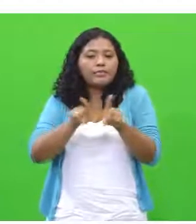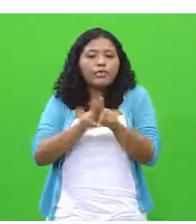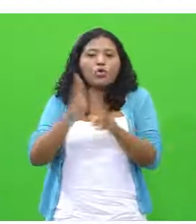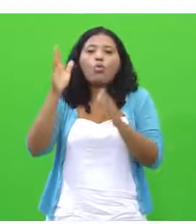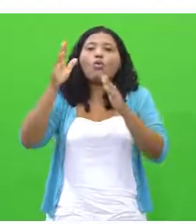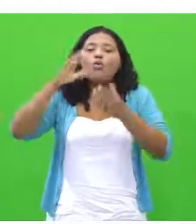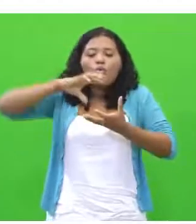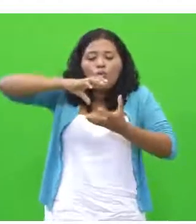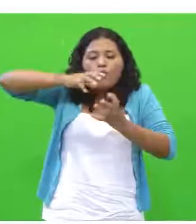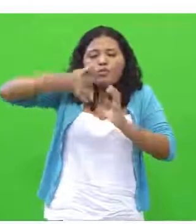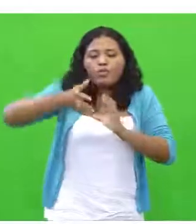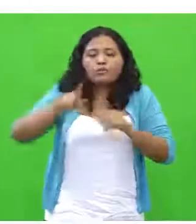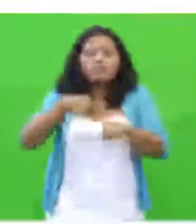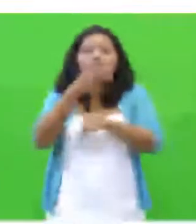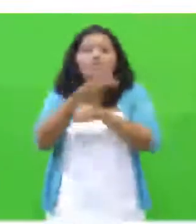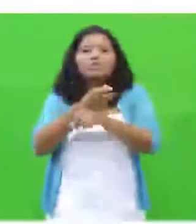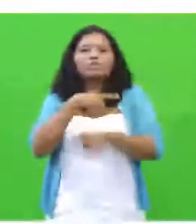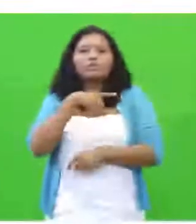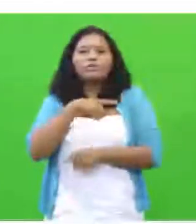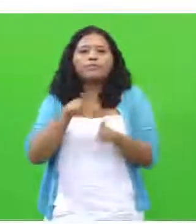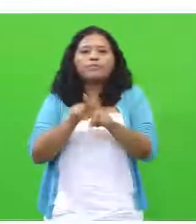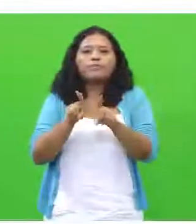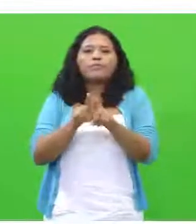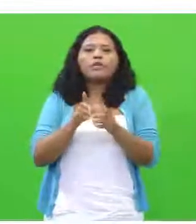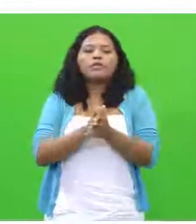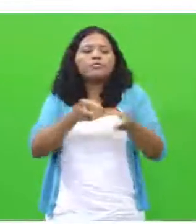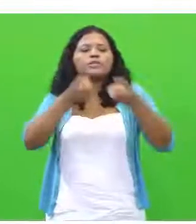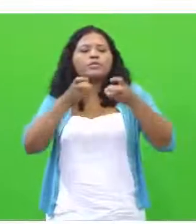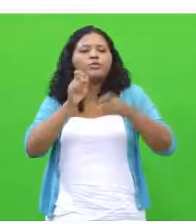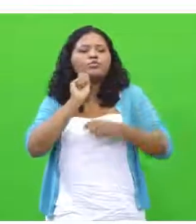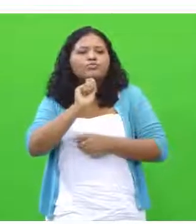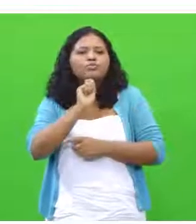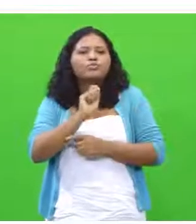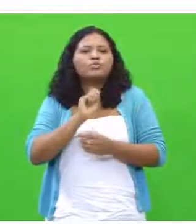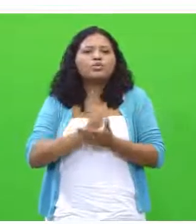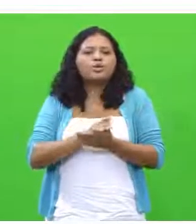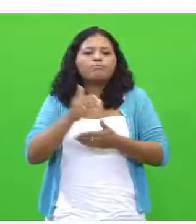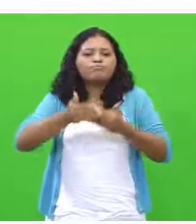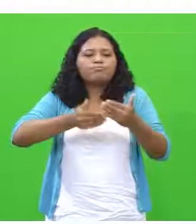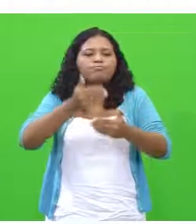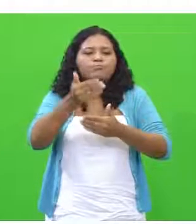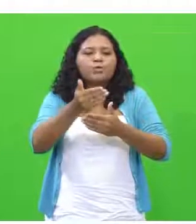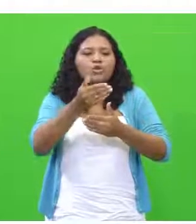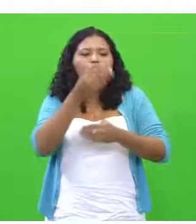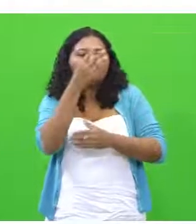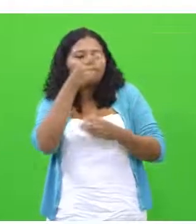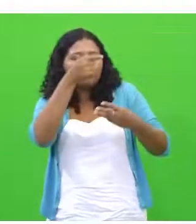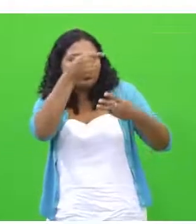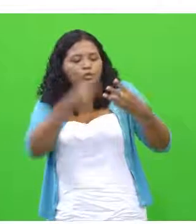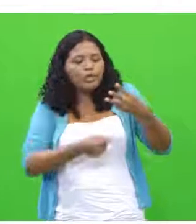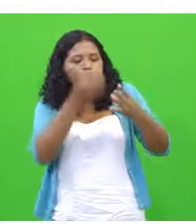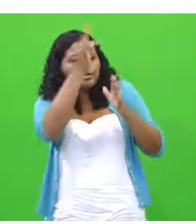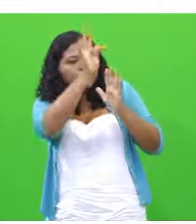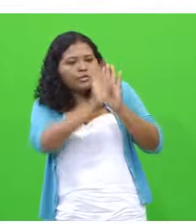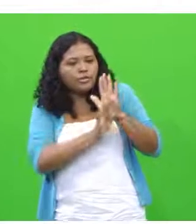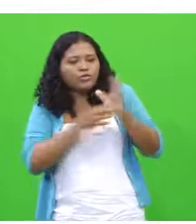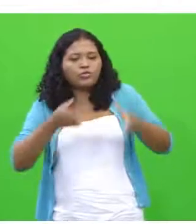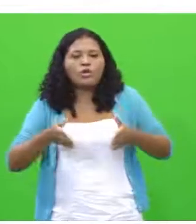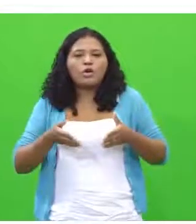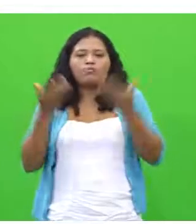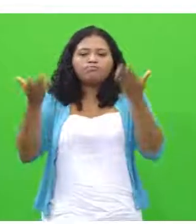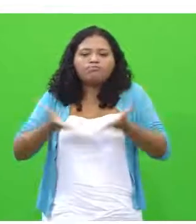Nós temos depois, vocês perceberam o quê? A partir desses três textos motivadores. Nós